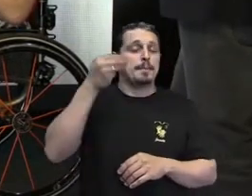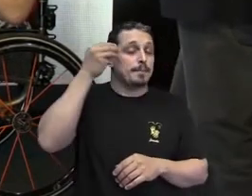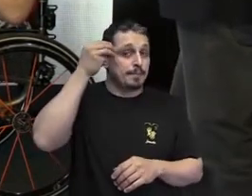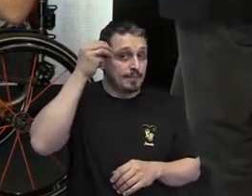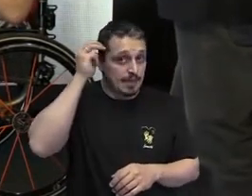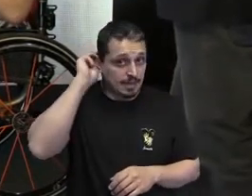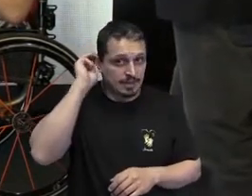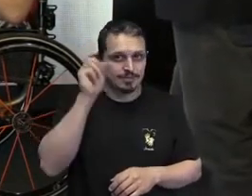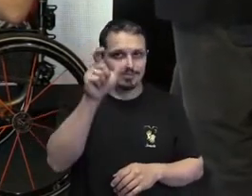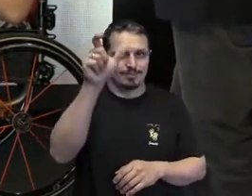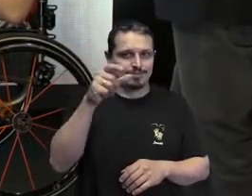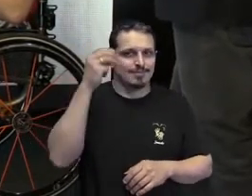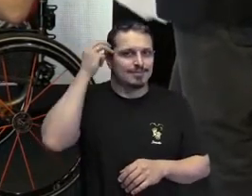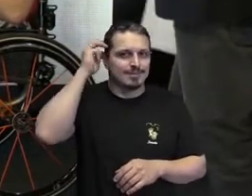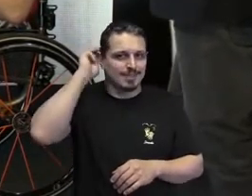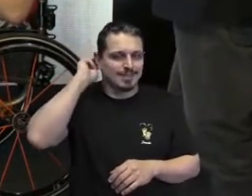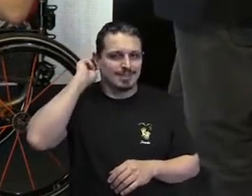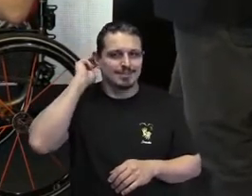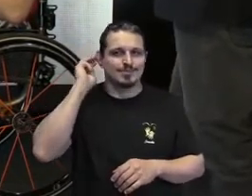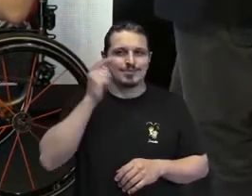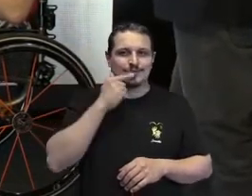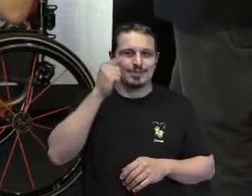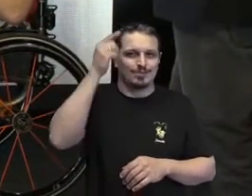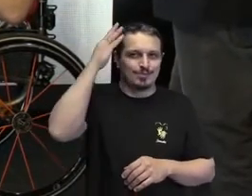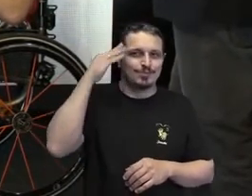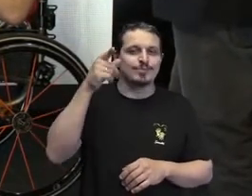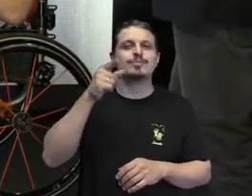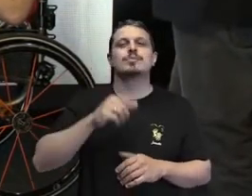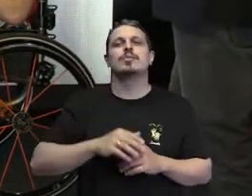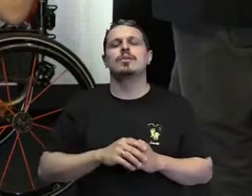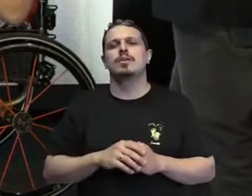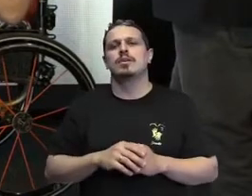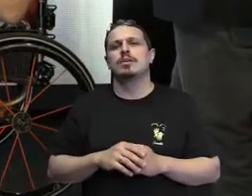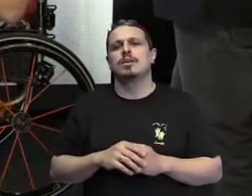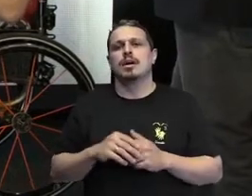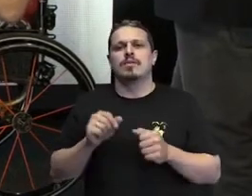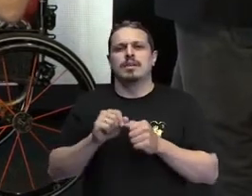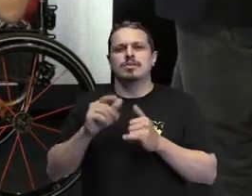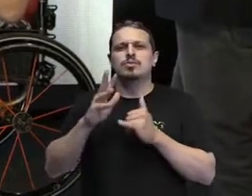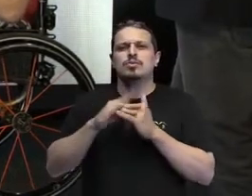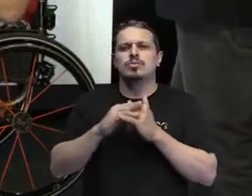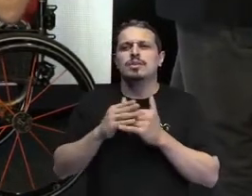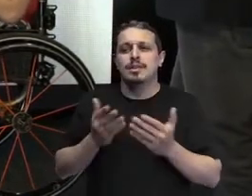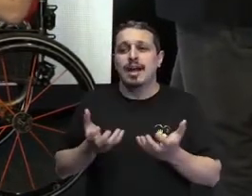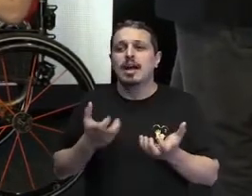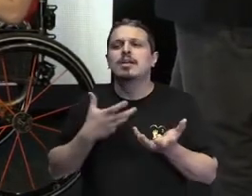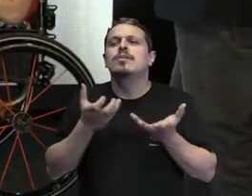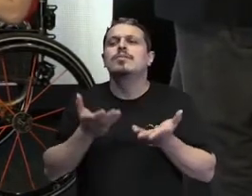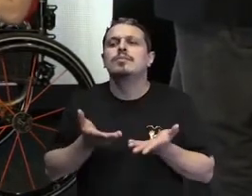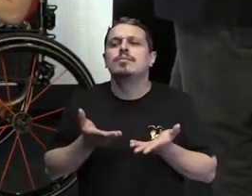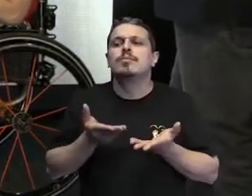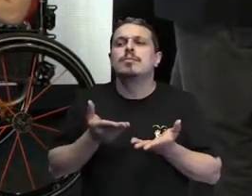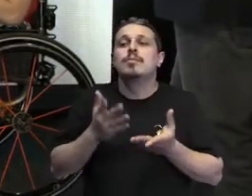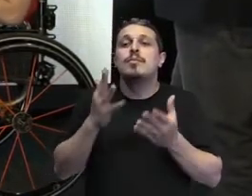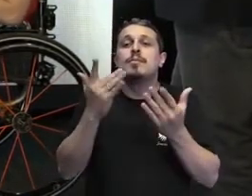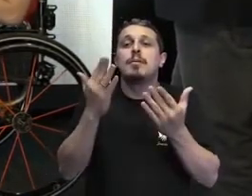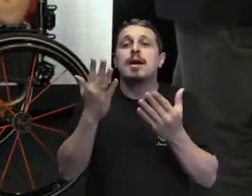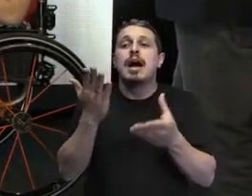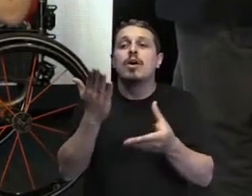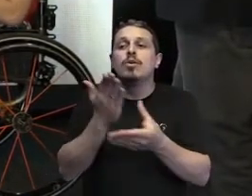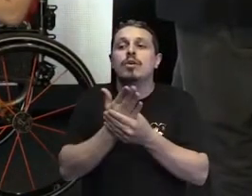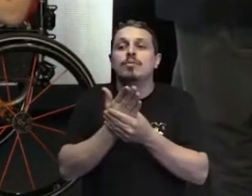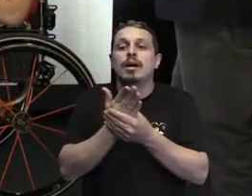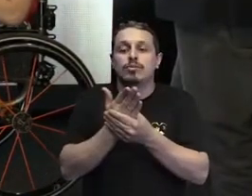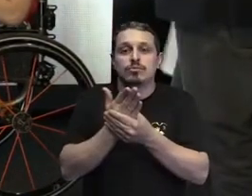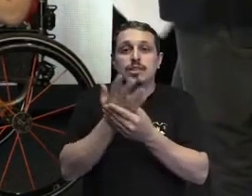ilustra aí o nome do canal do YouTube dela, que é o Vai, uma mãozinha aí, e como que foi para você esse processo, né,